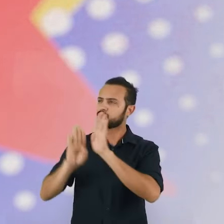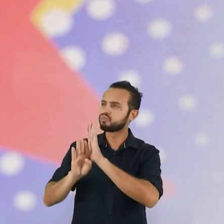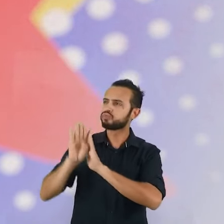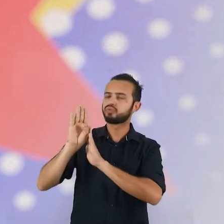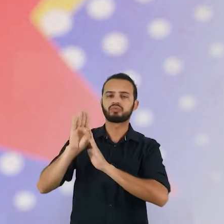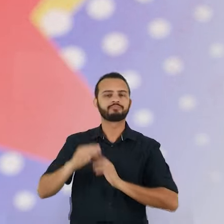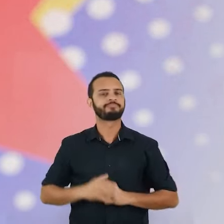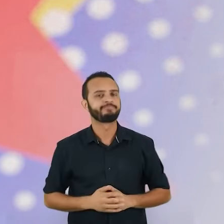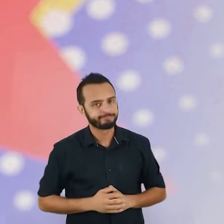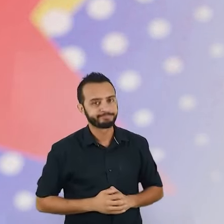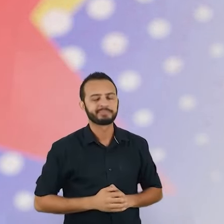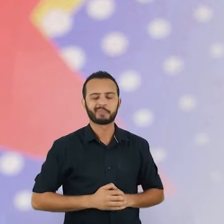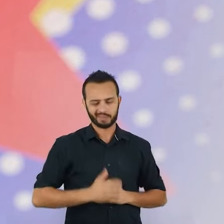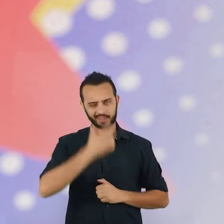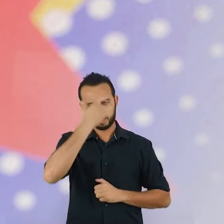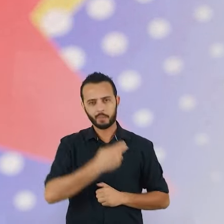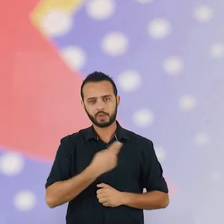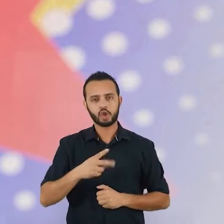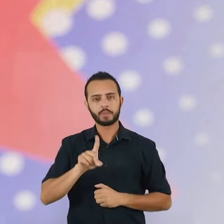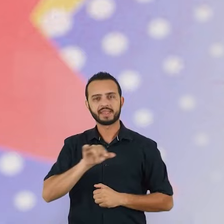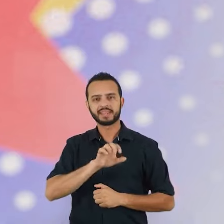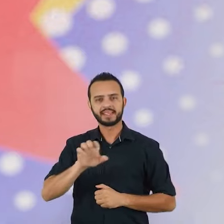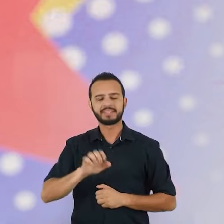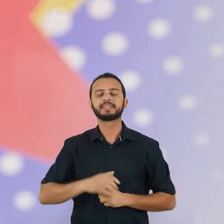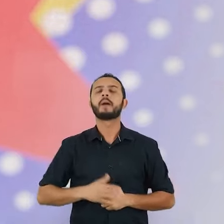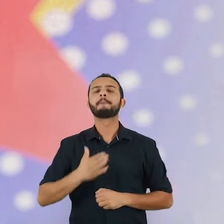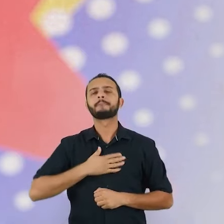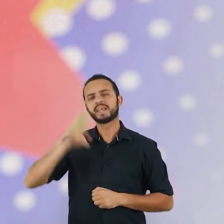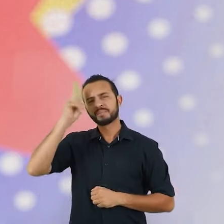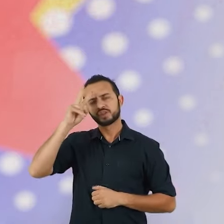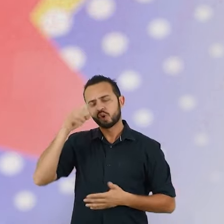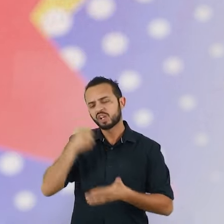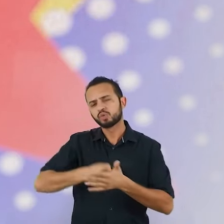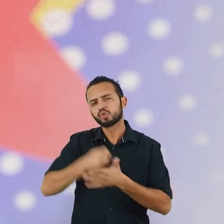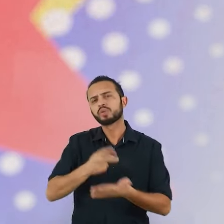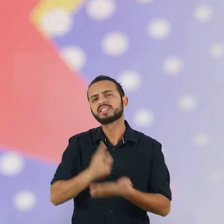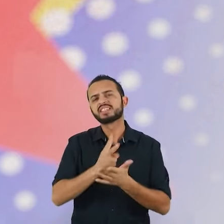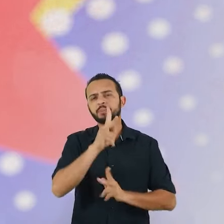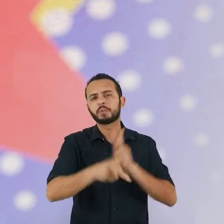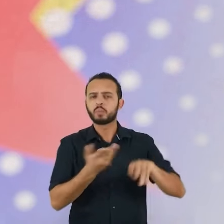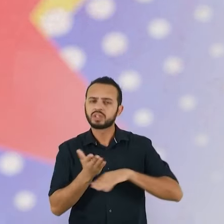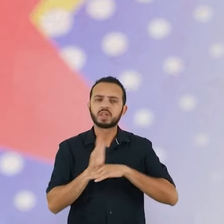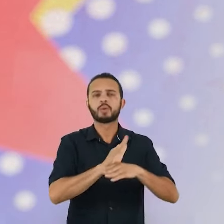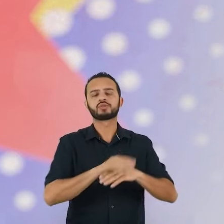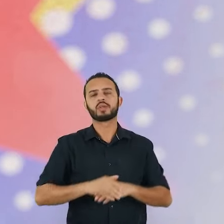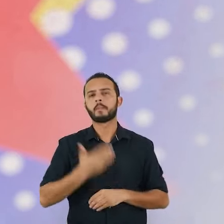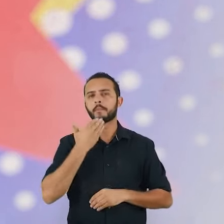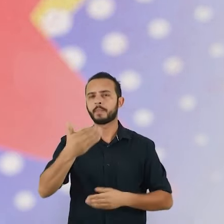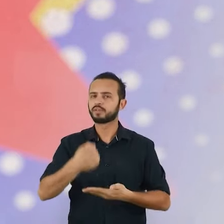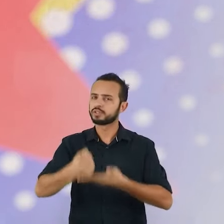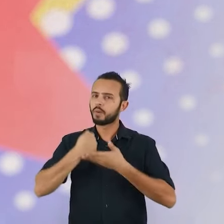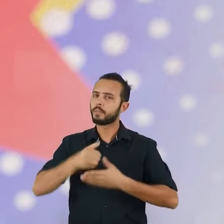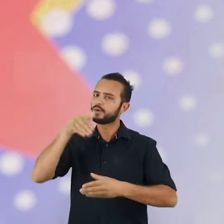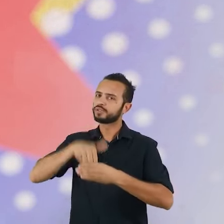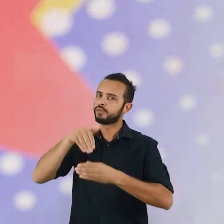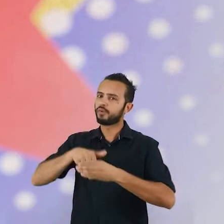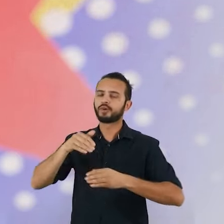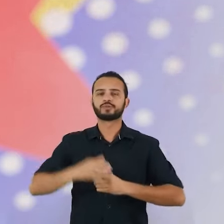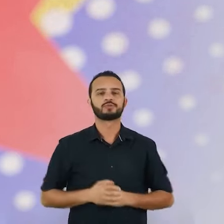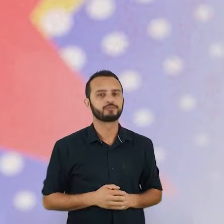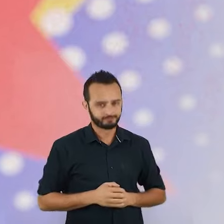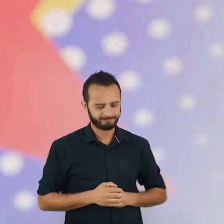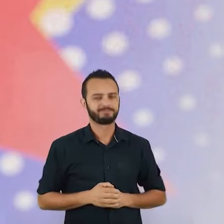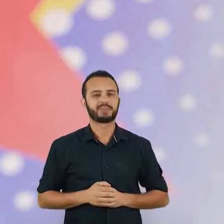prosperar. Eu sou Denise e minha história sempre foi na luta popular. Peço seu apoio e o seu